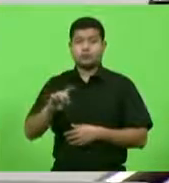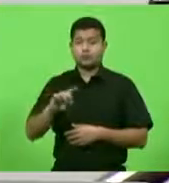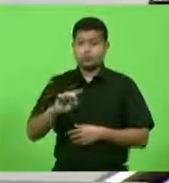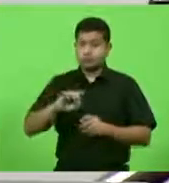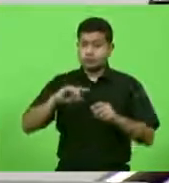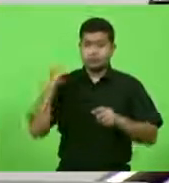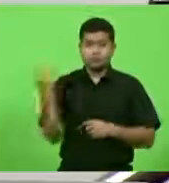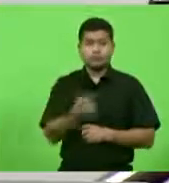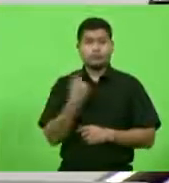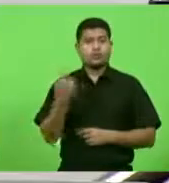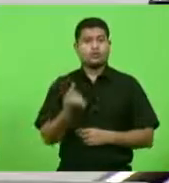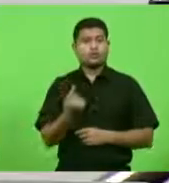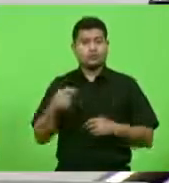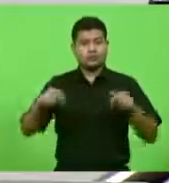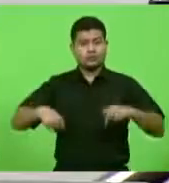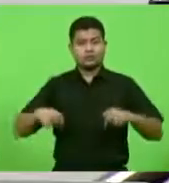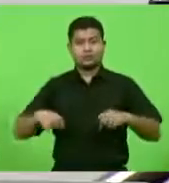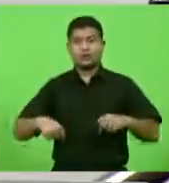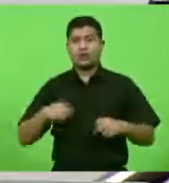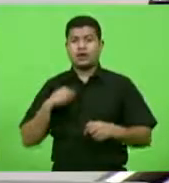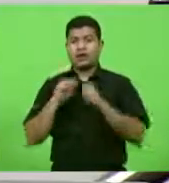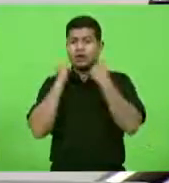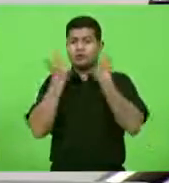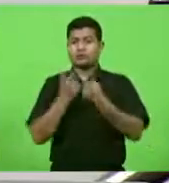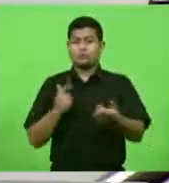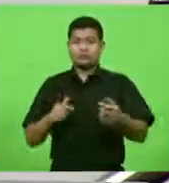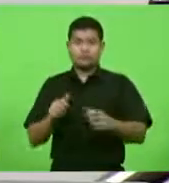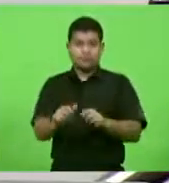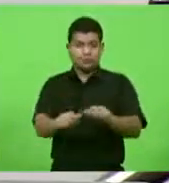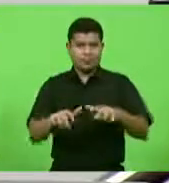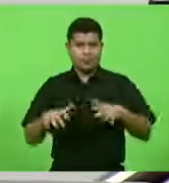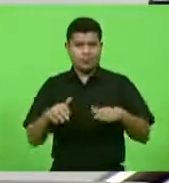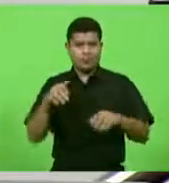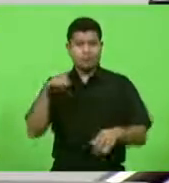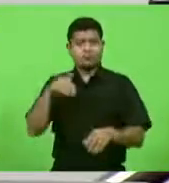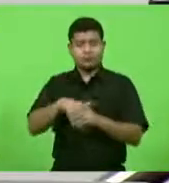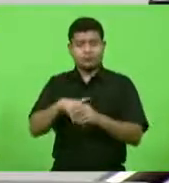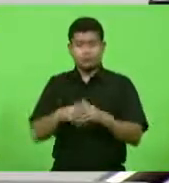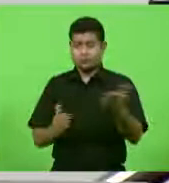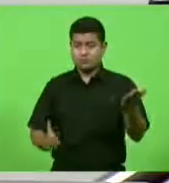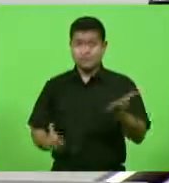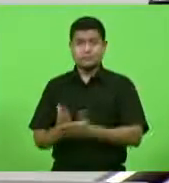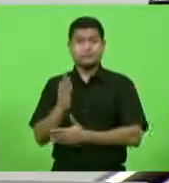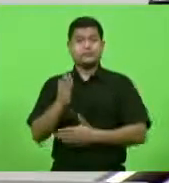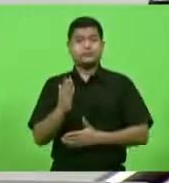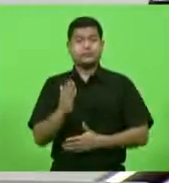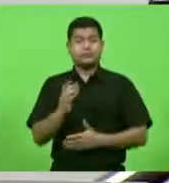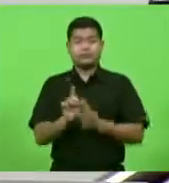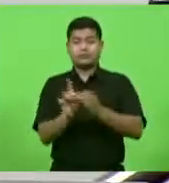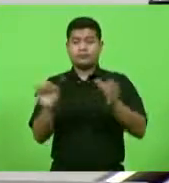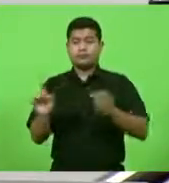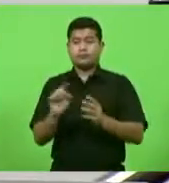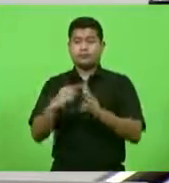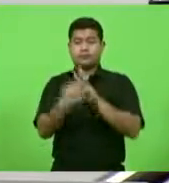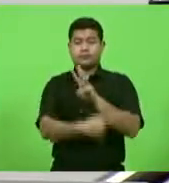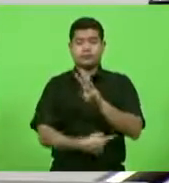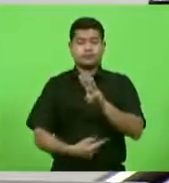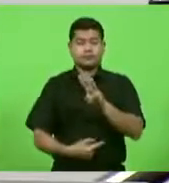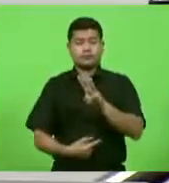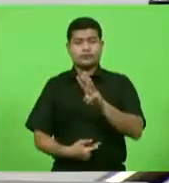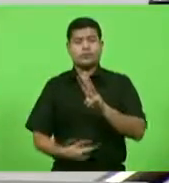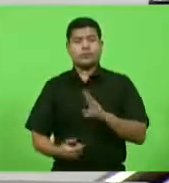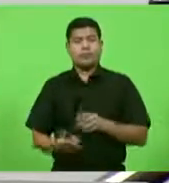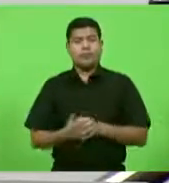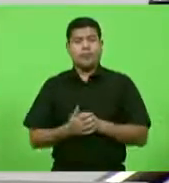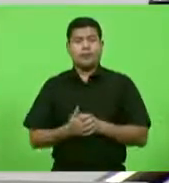plenário aprovamos o afastamento deles e a própria CPI dos respiradores capitaneada